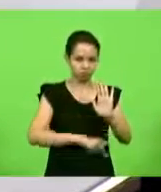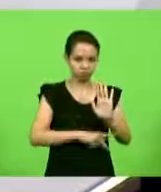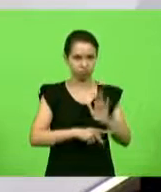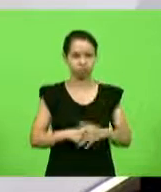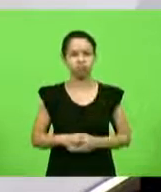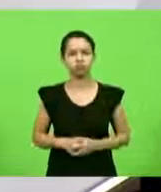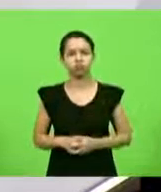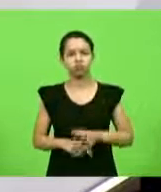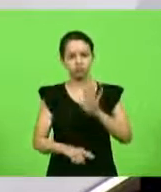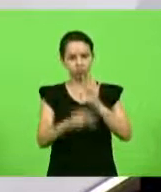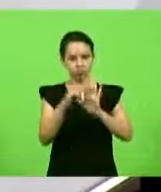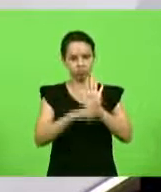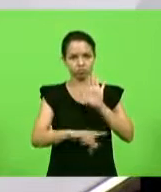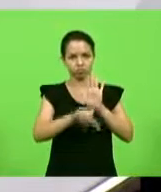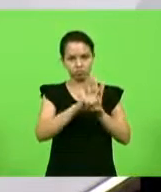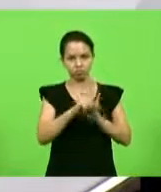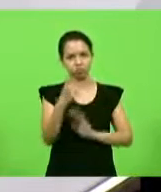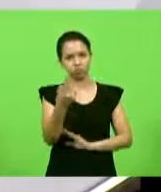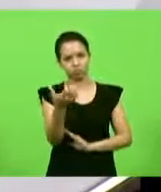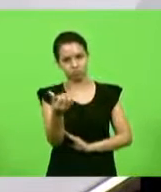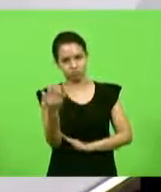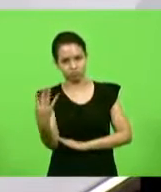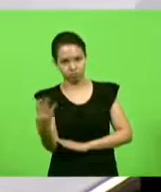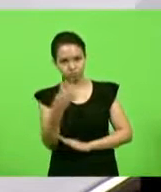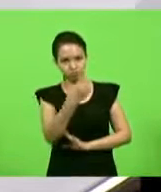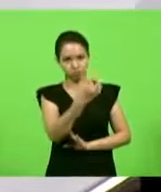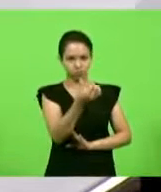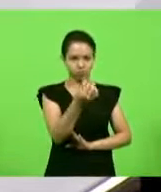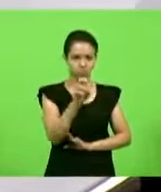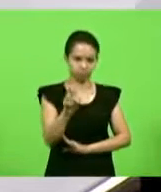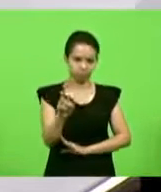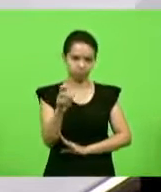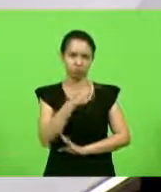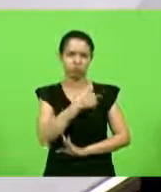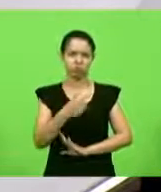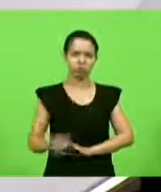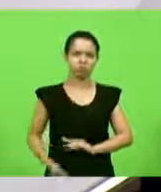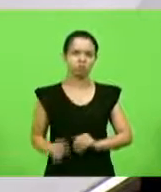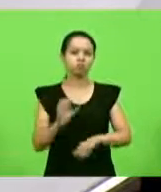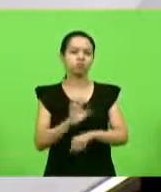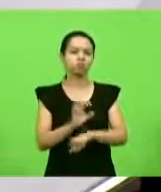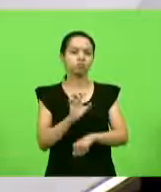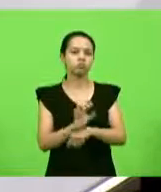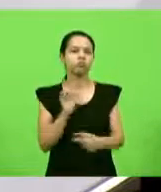de leis 64 e 65 do governo do Estado, que destina